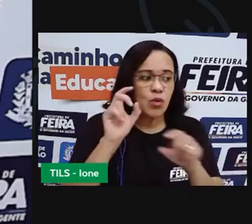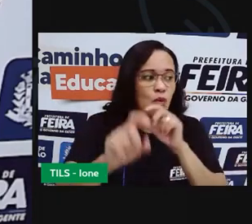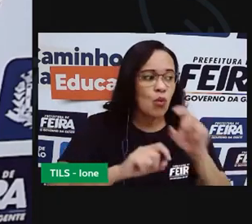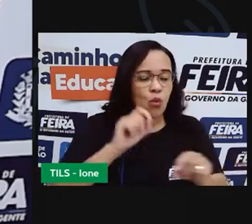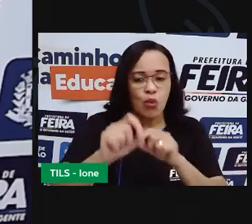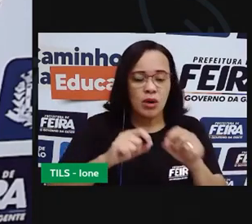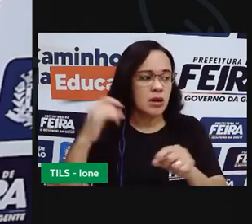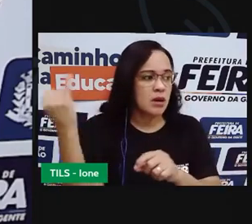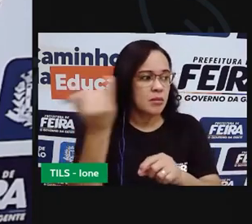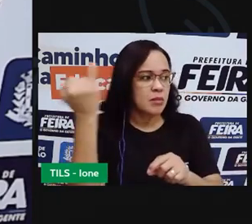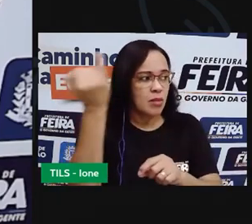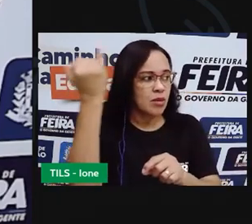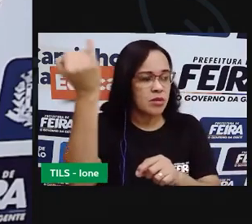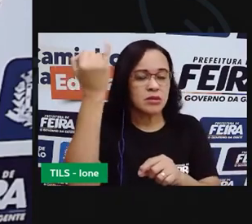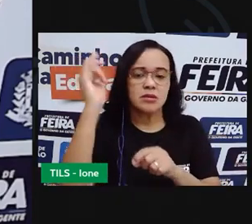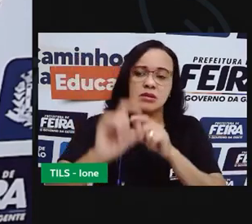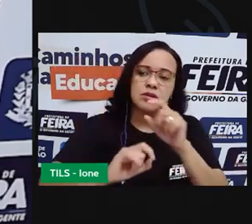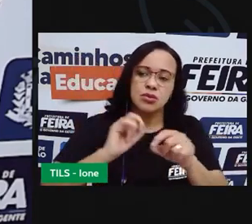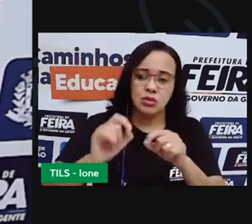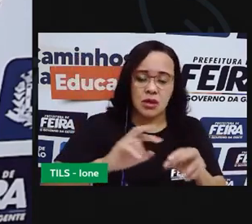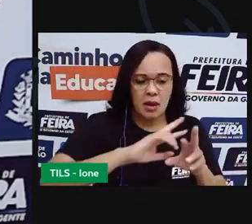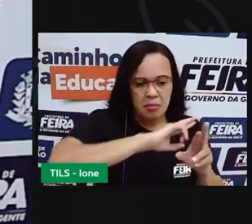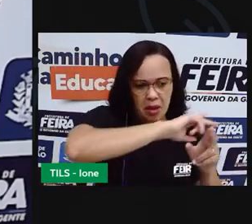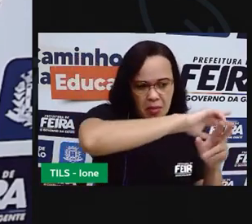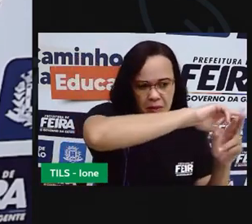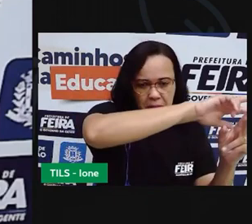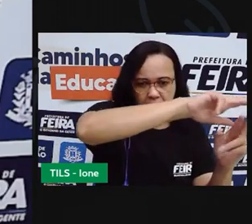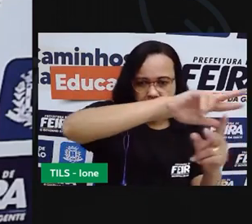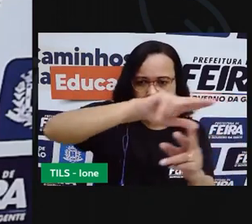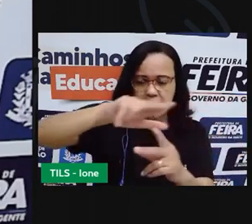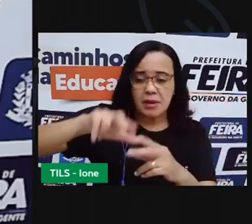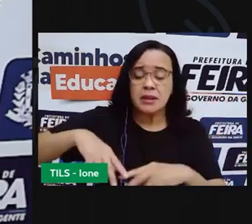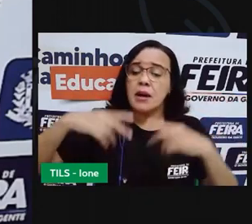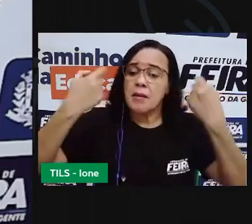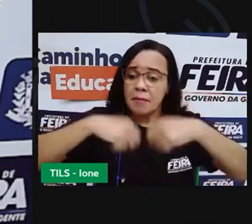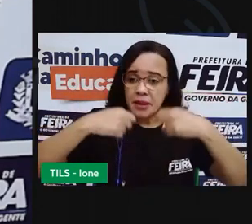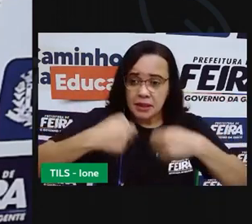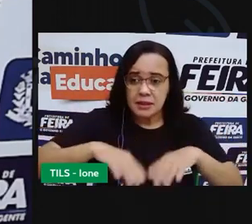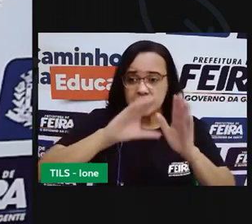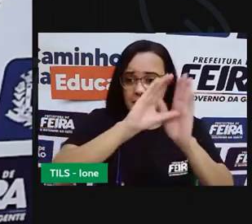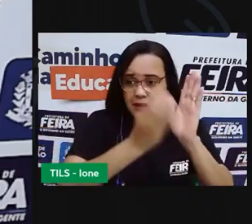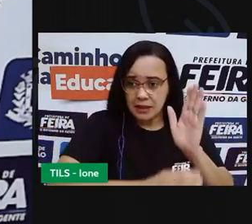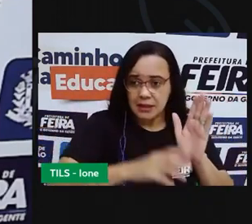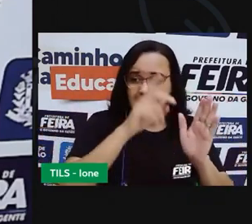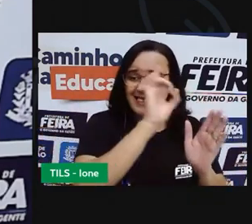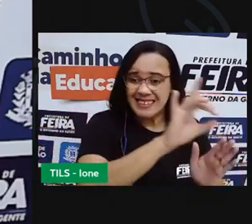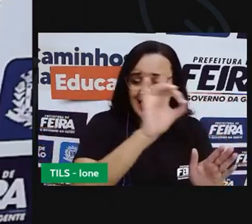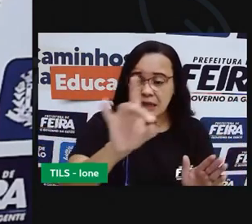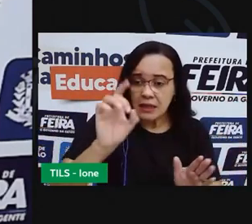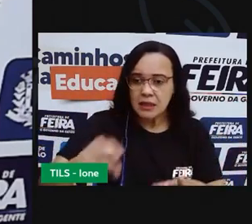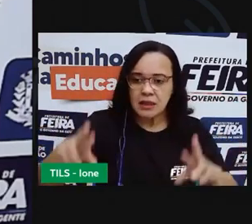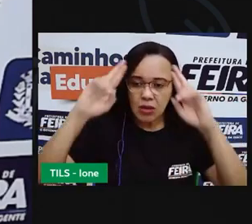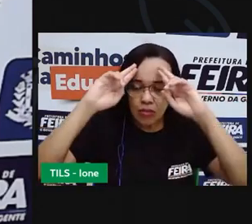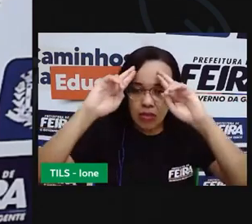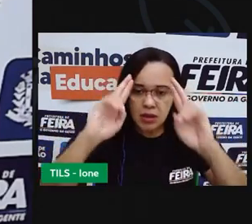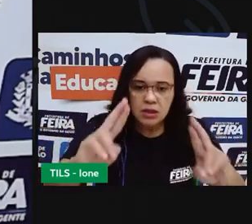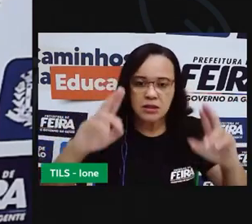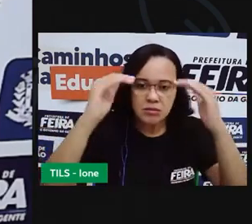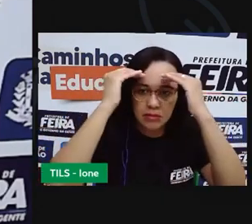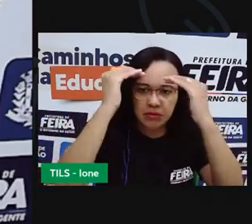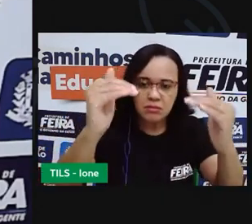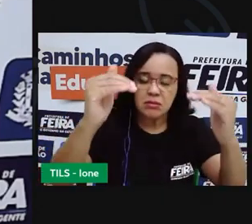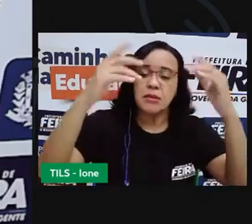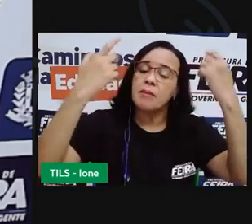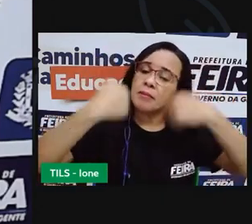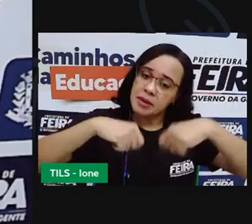Respeitar As diferenças Respeitar As características Das pessoas Porque as características Não são